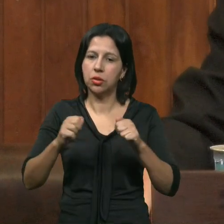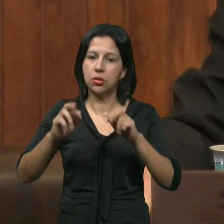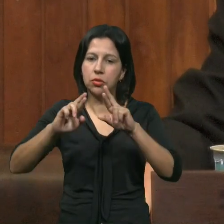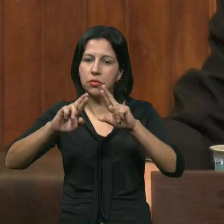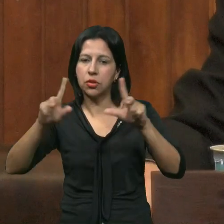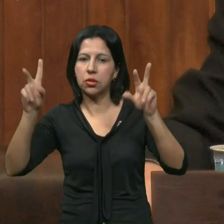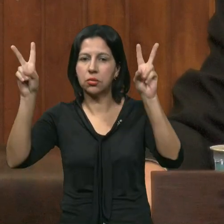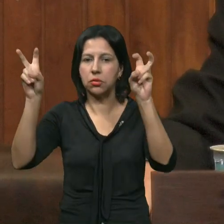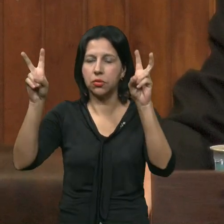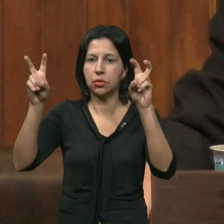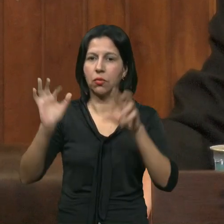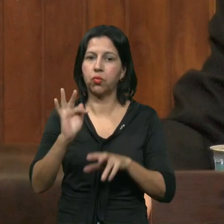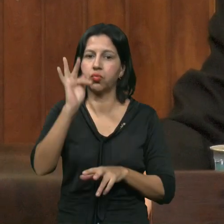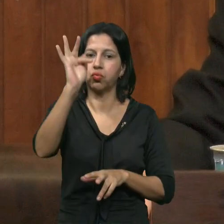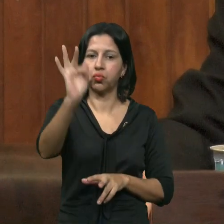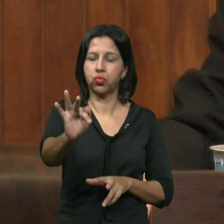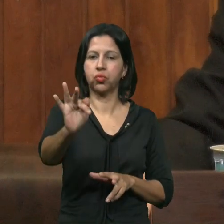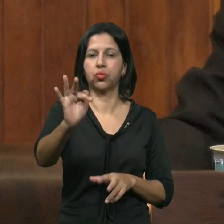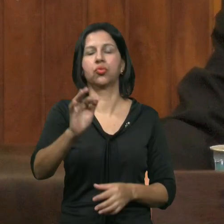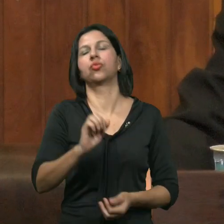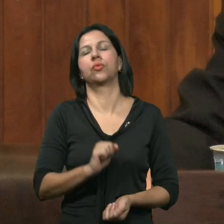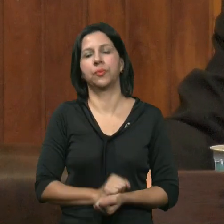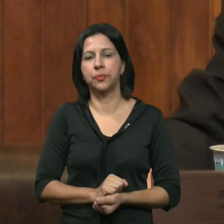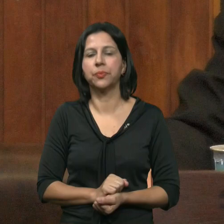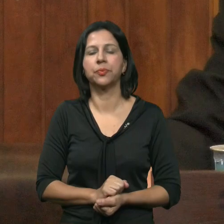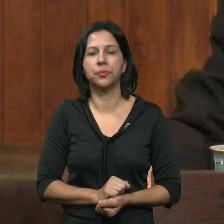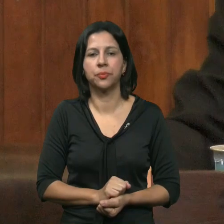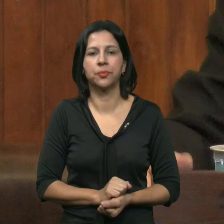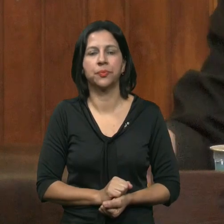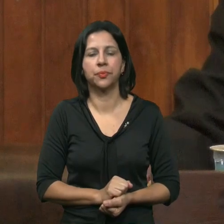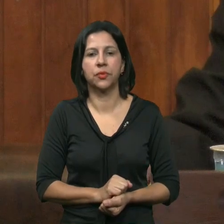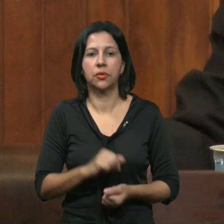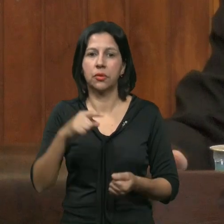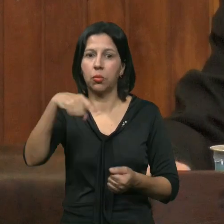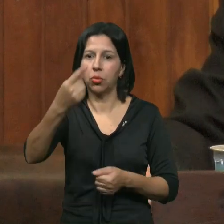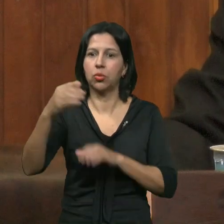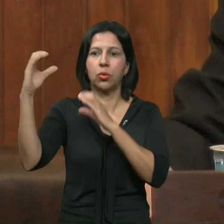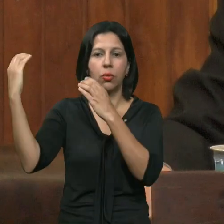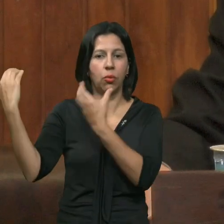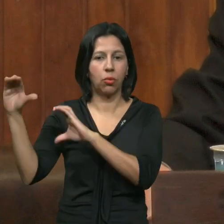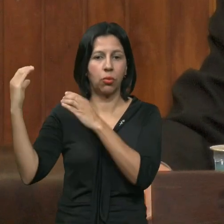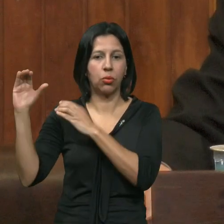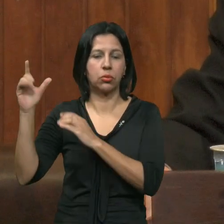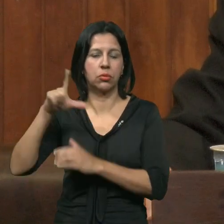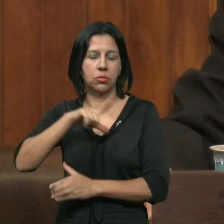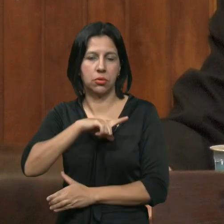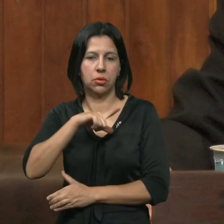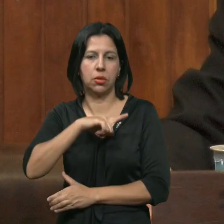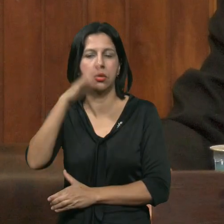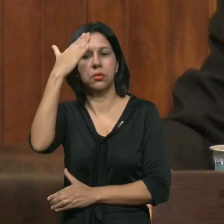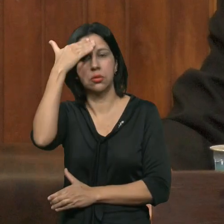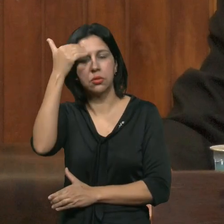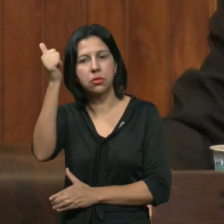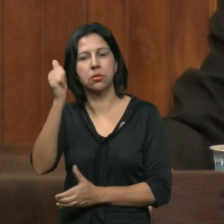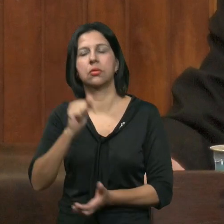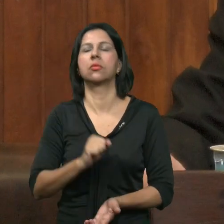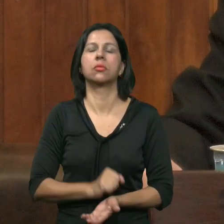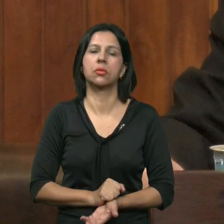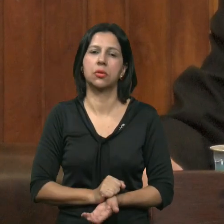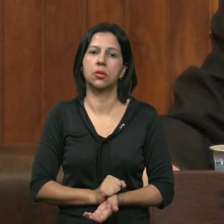Mas também Para o futuro Quando nós tivermos Aí Um concurso Eventualmente Nós teremos Que